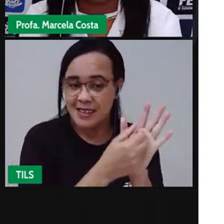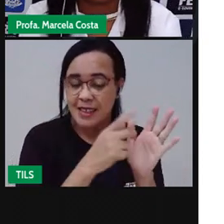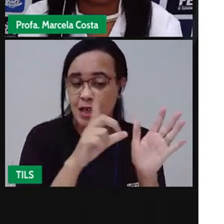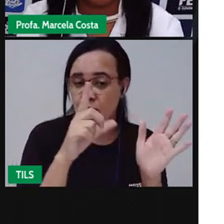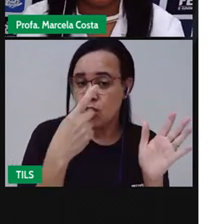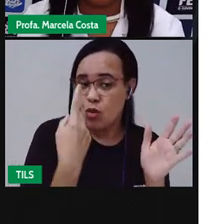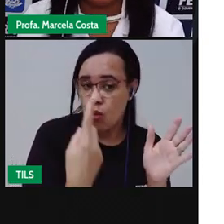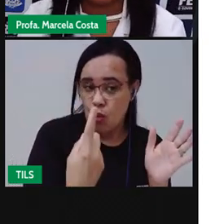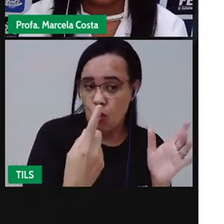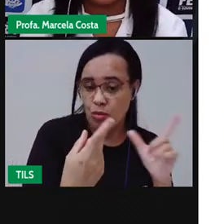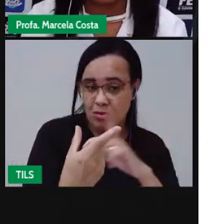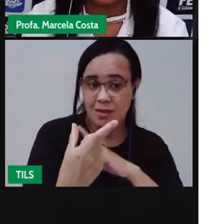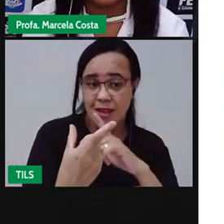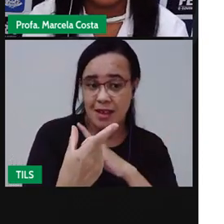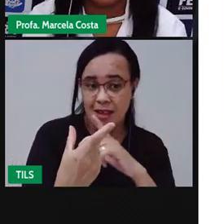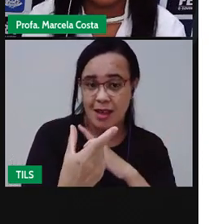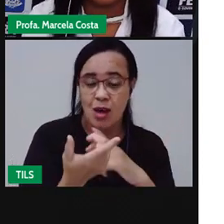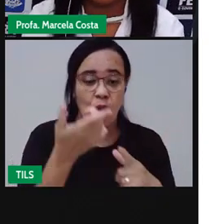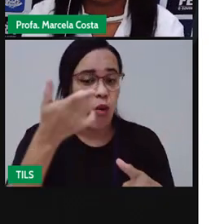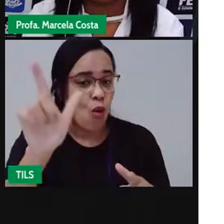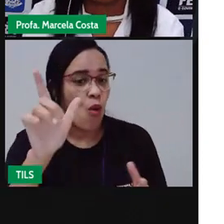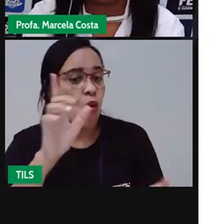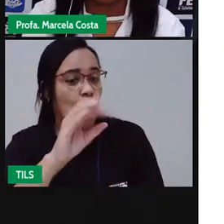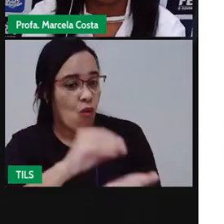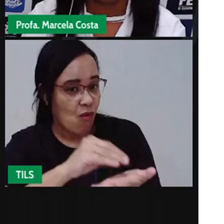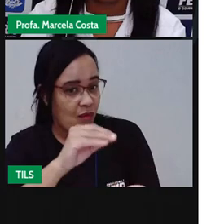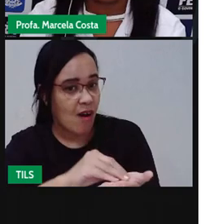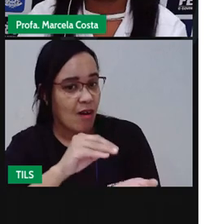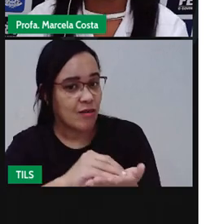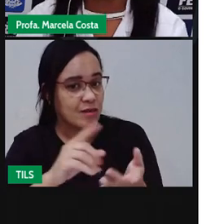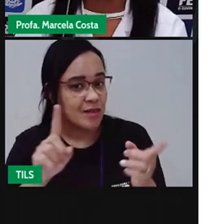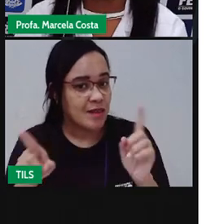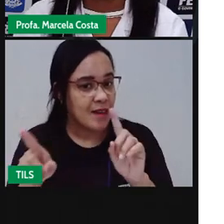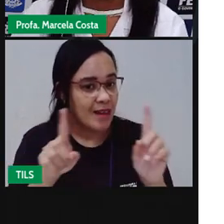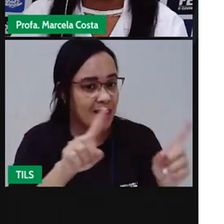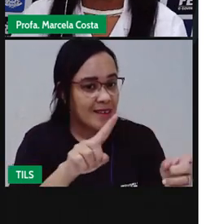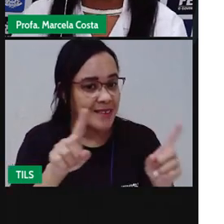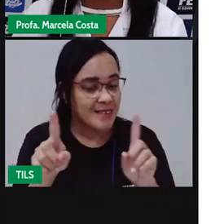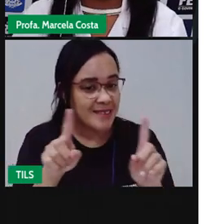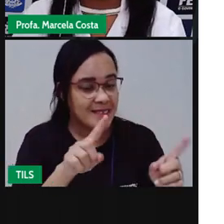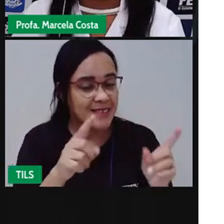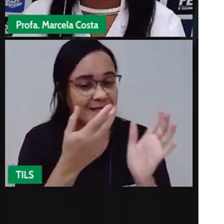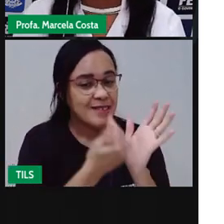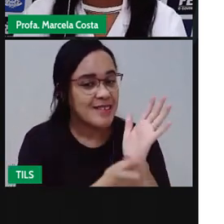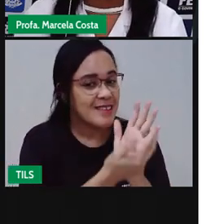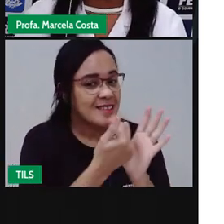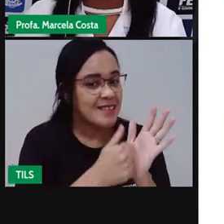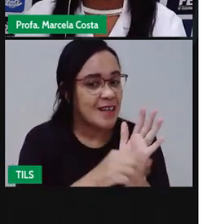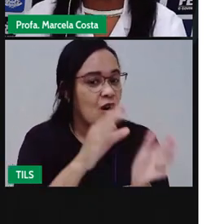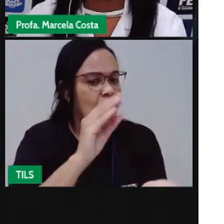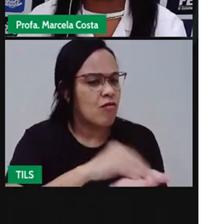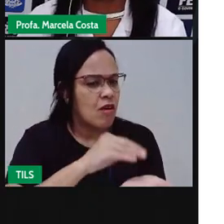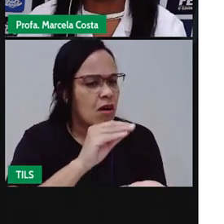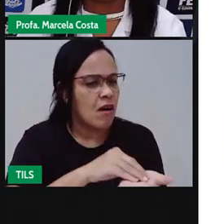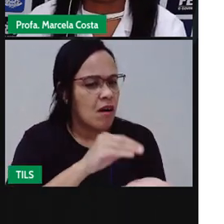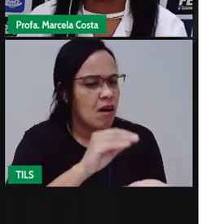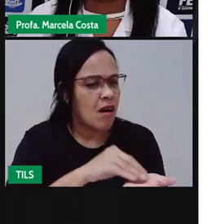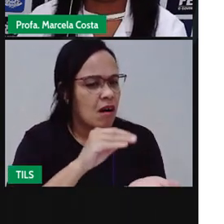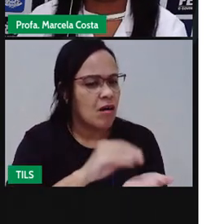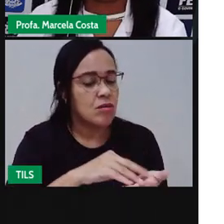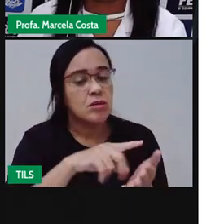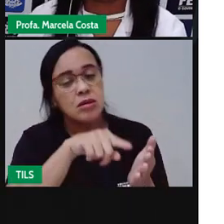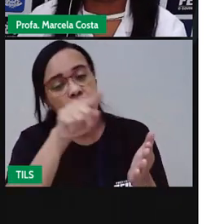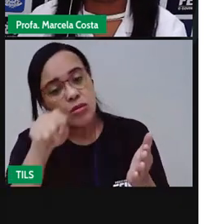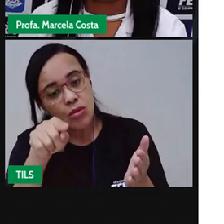na outra? Olha as características. Resolva essa situação. O que é que tá faltando na